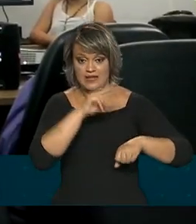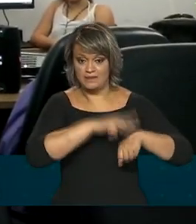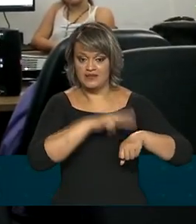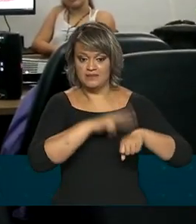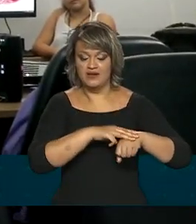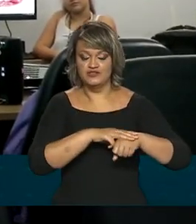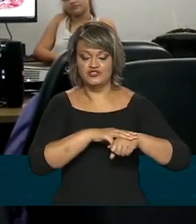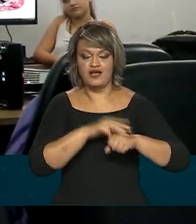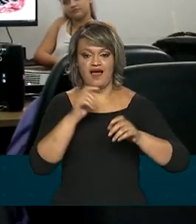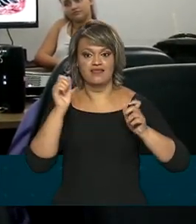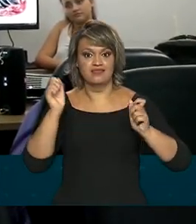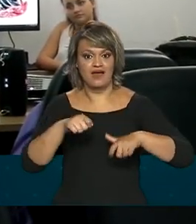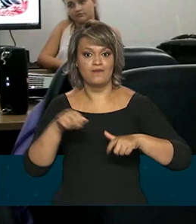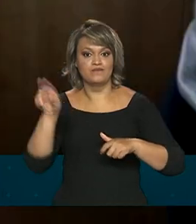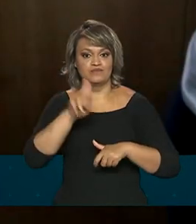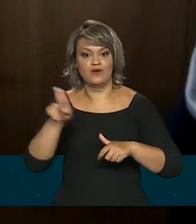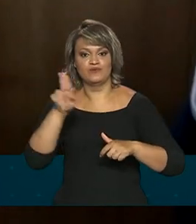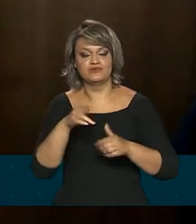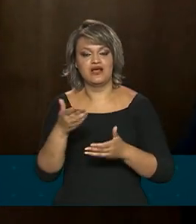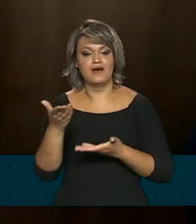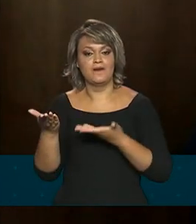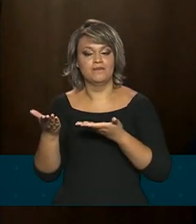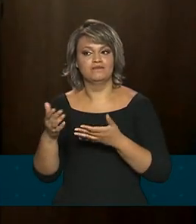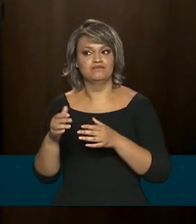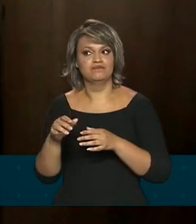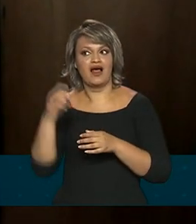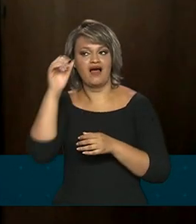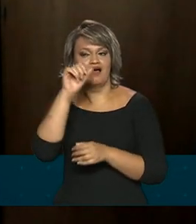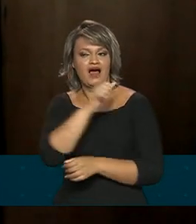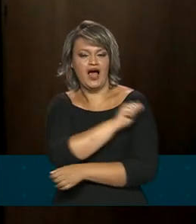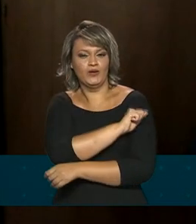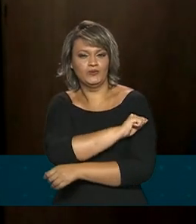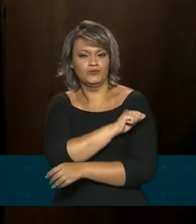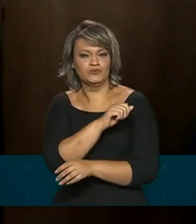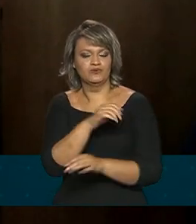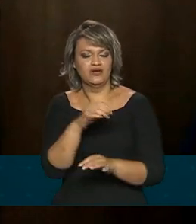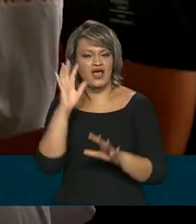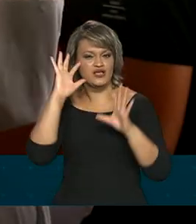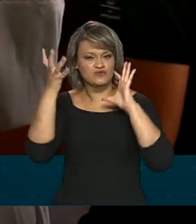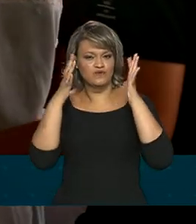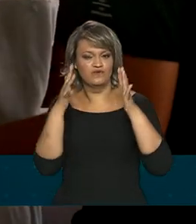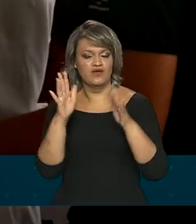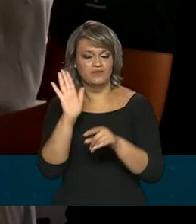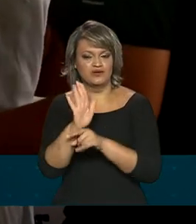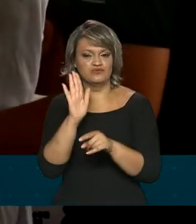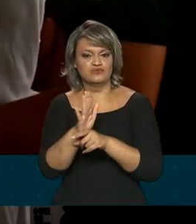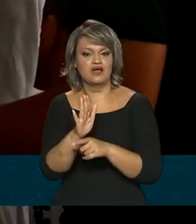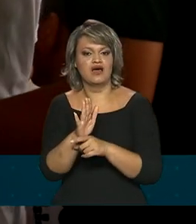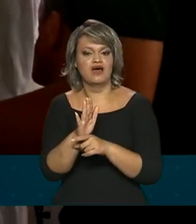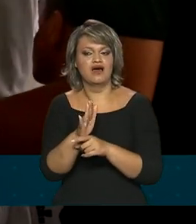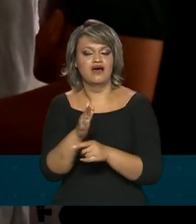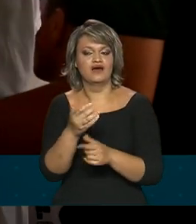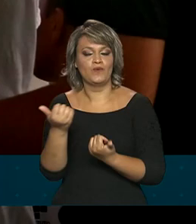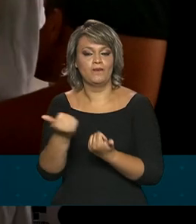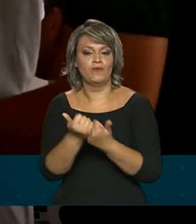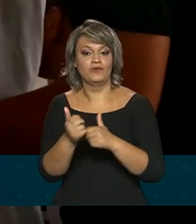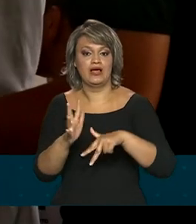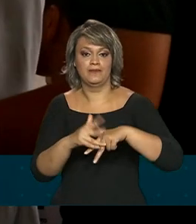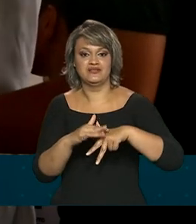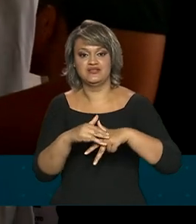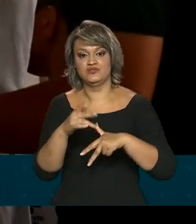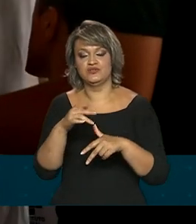em matéria-prima importante para estimular os alunos a criarem soluções que auxiliem no tratamento de